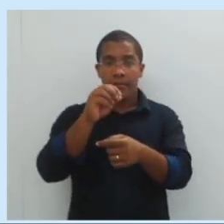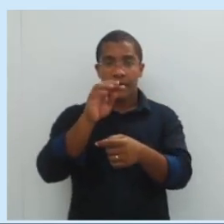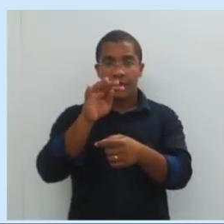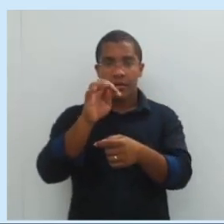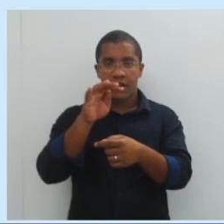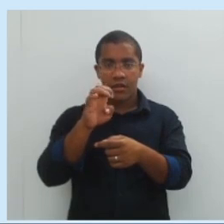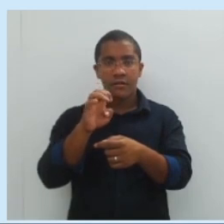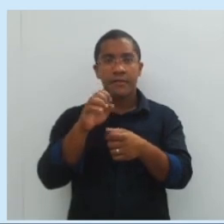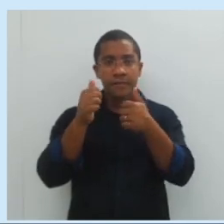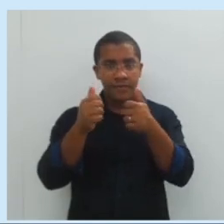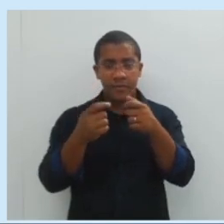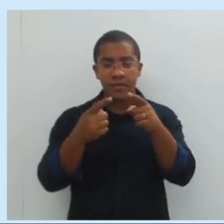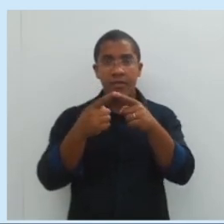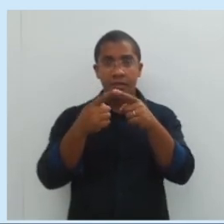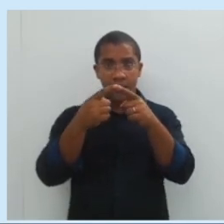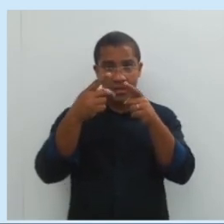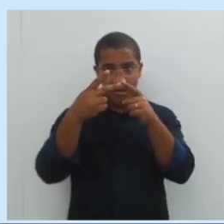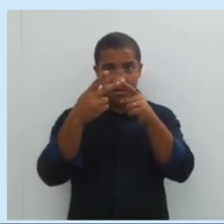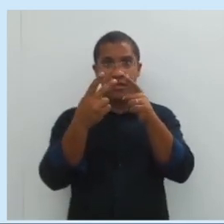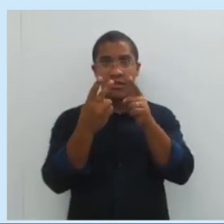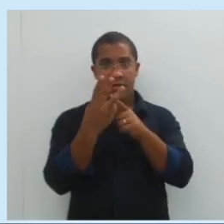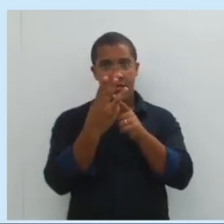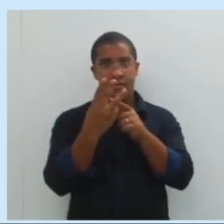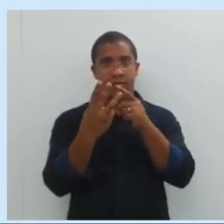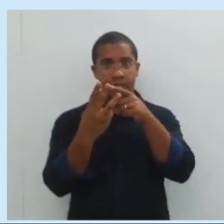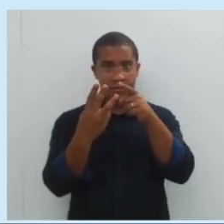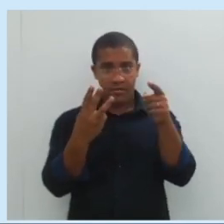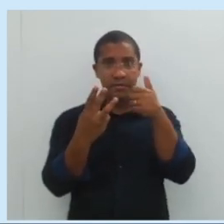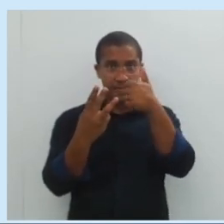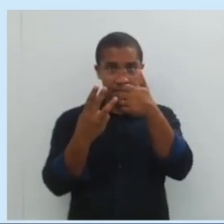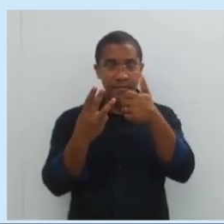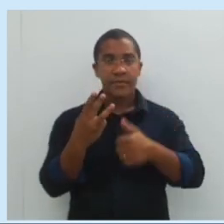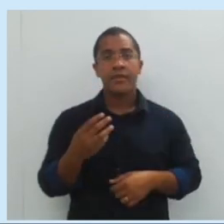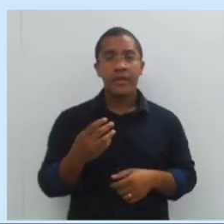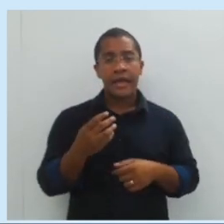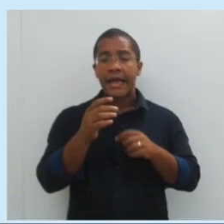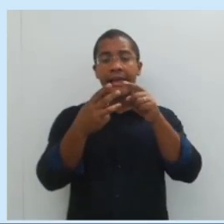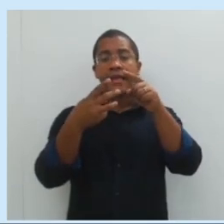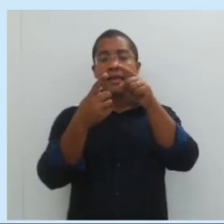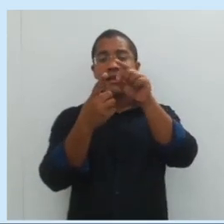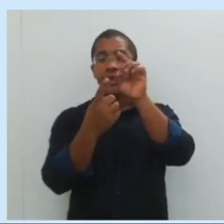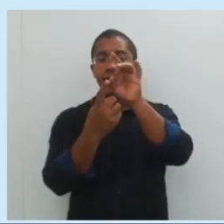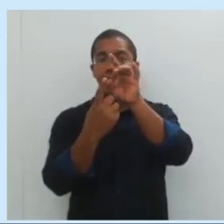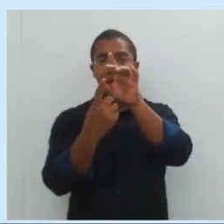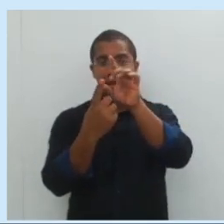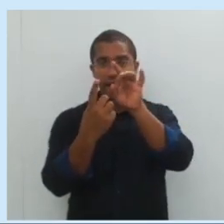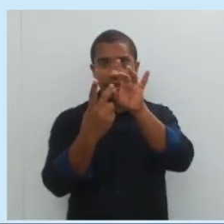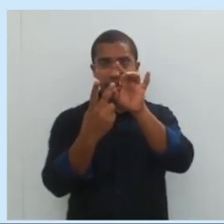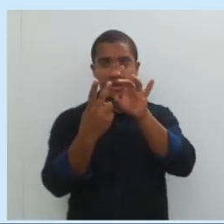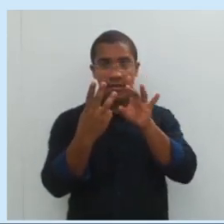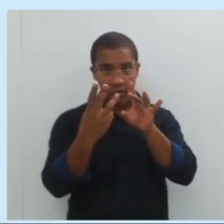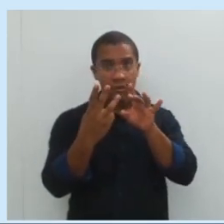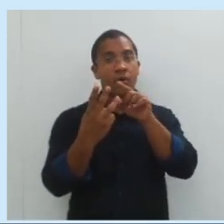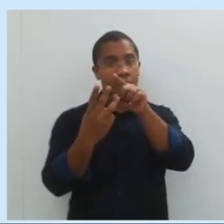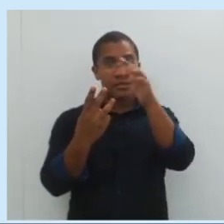interfixa. Se for a força potente no meio, é a alavanca interpotente. Se for